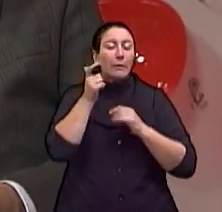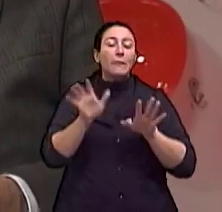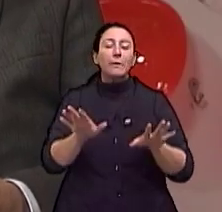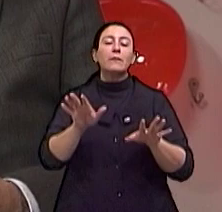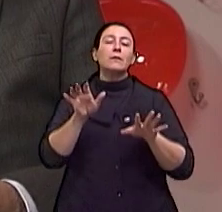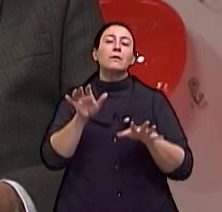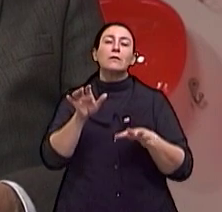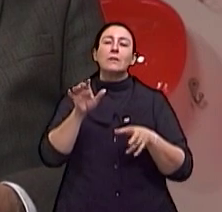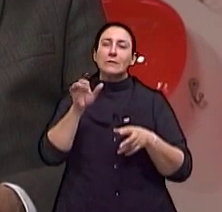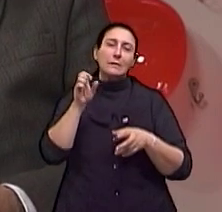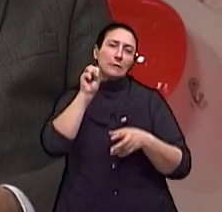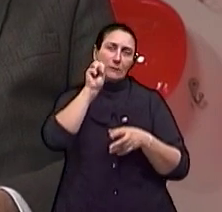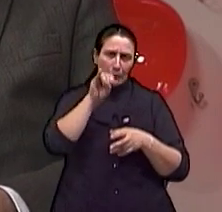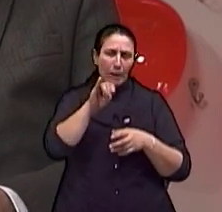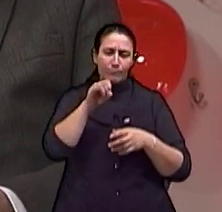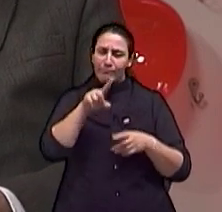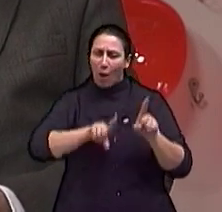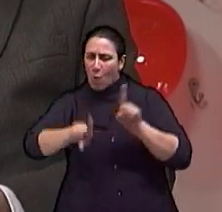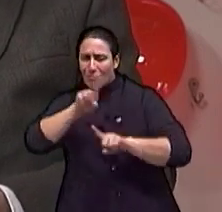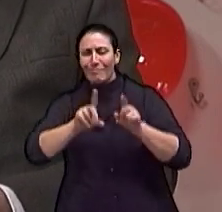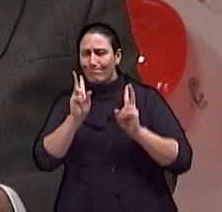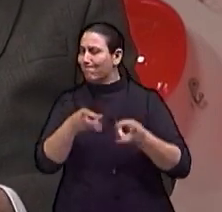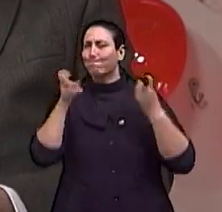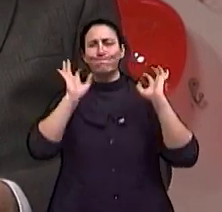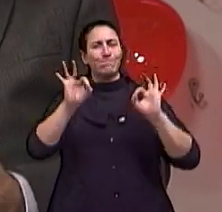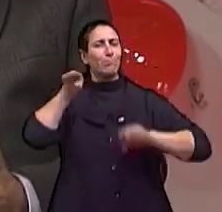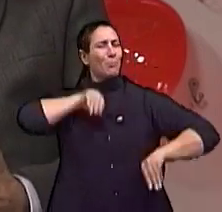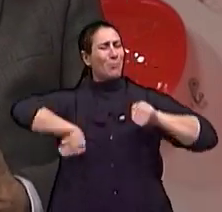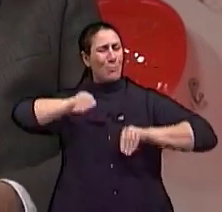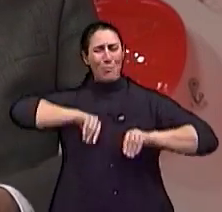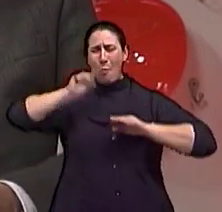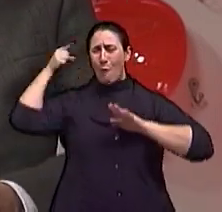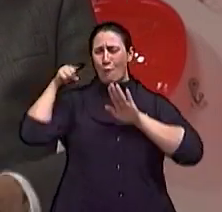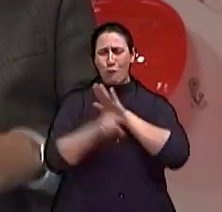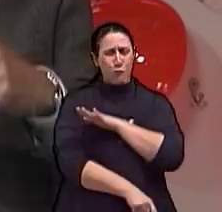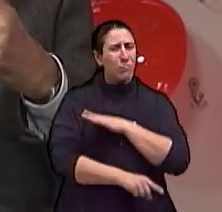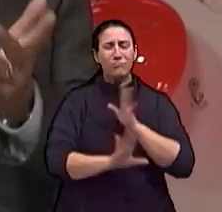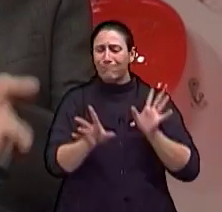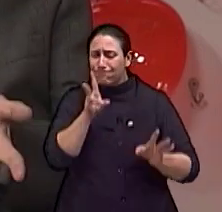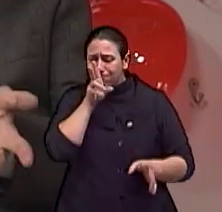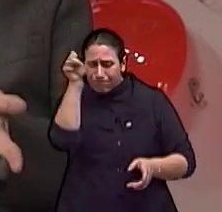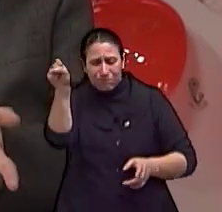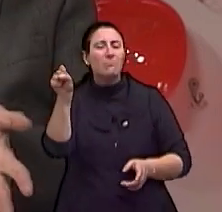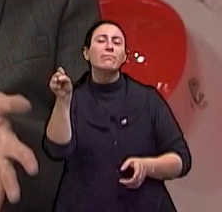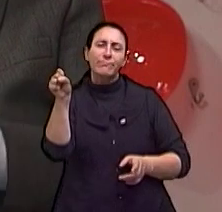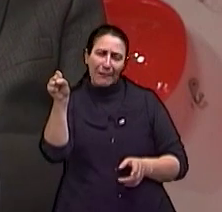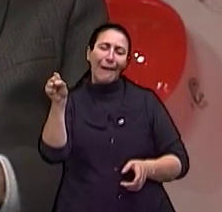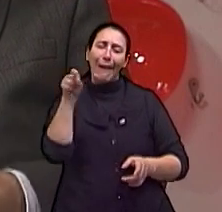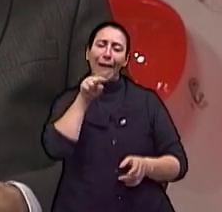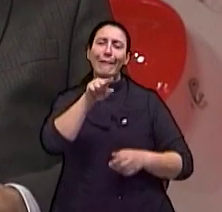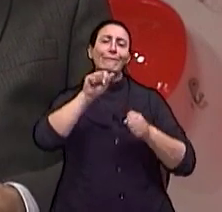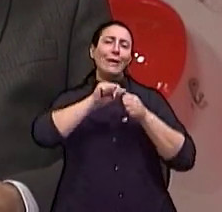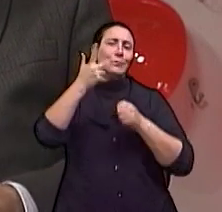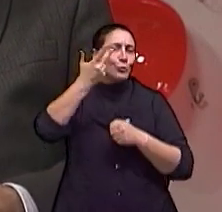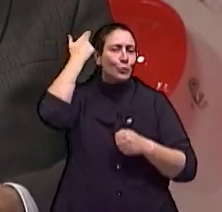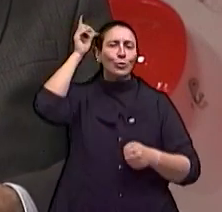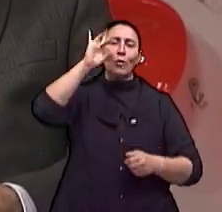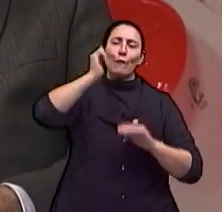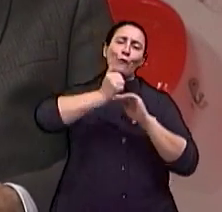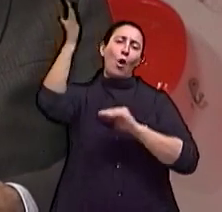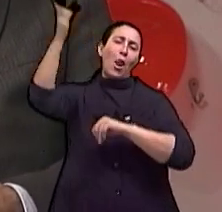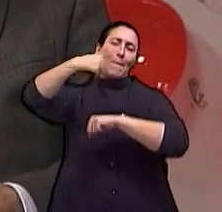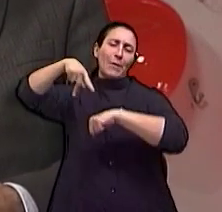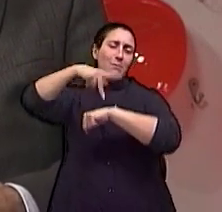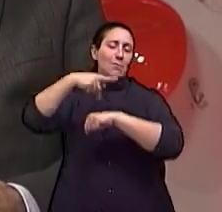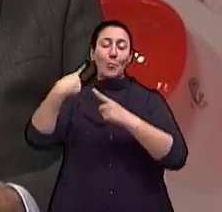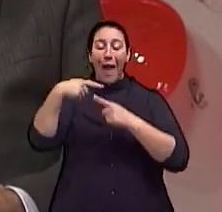realmente refratários, né? E essa cirurgia é indicada, especificamente fora do país. Aqui no Brasil a gente não tem autorização da